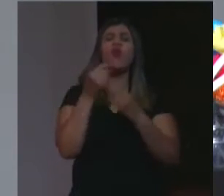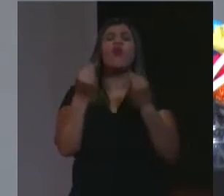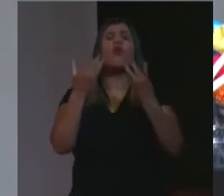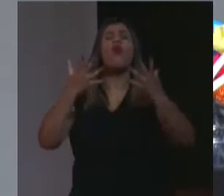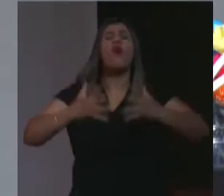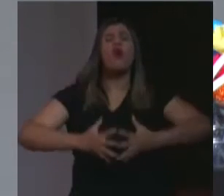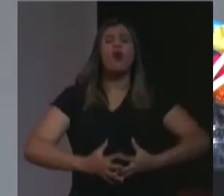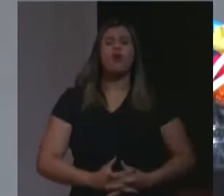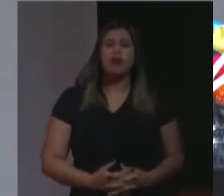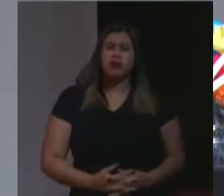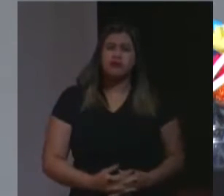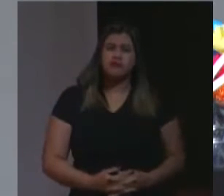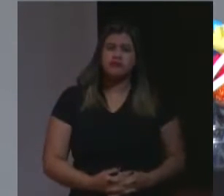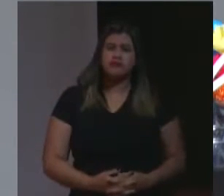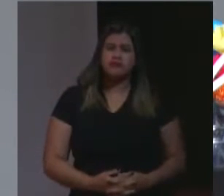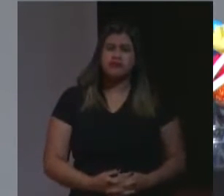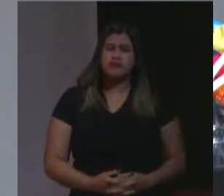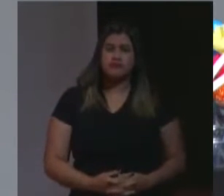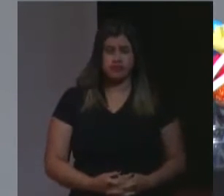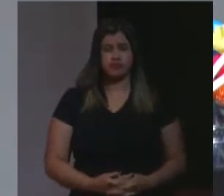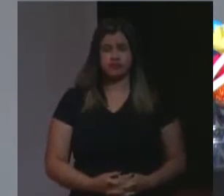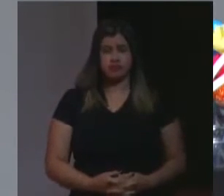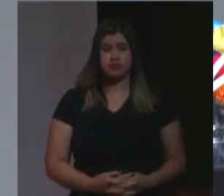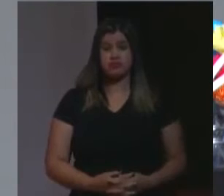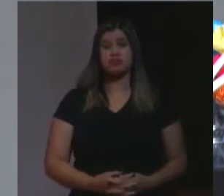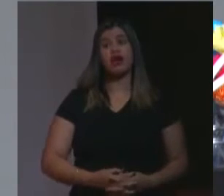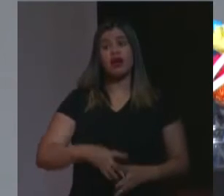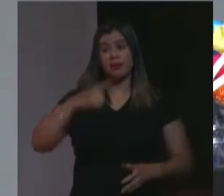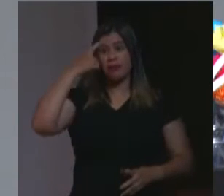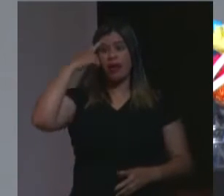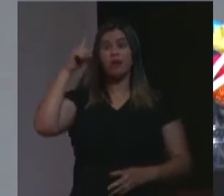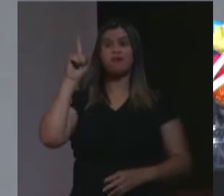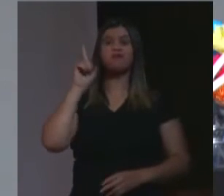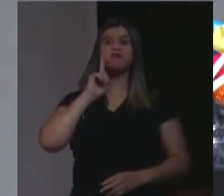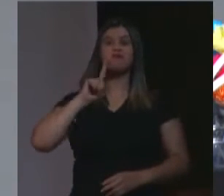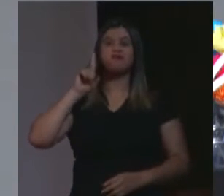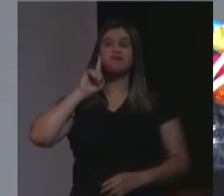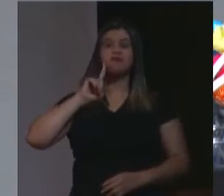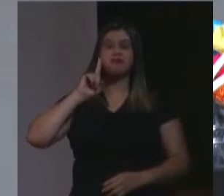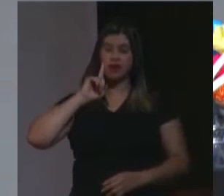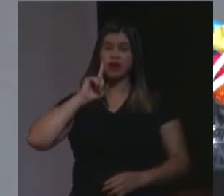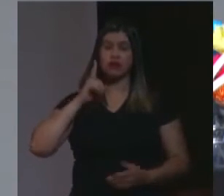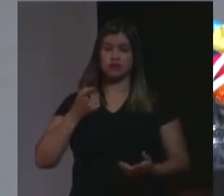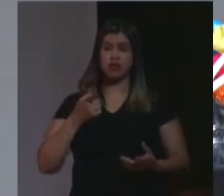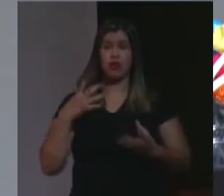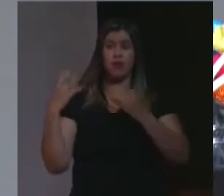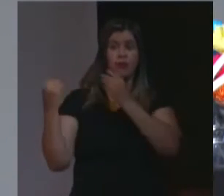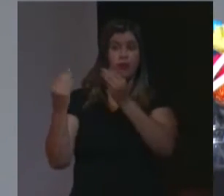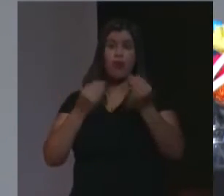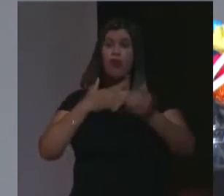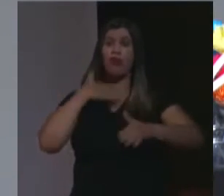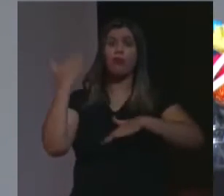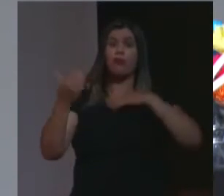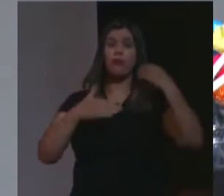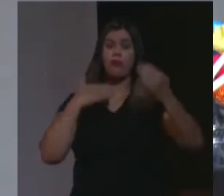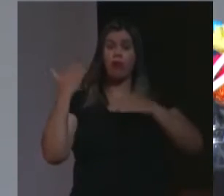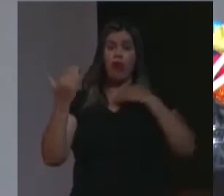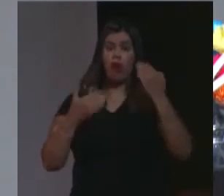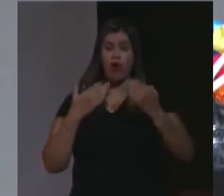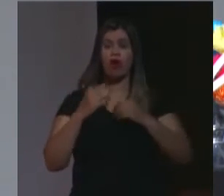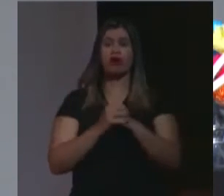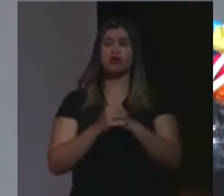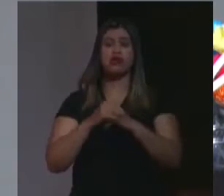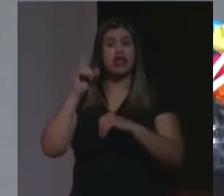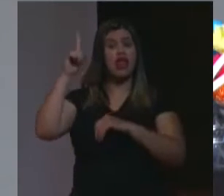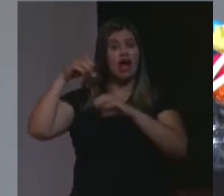como aqui não houve, como nos Estados Unidos, a morte, de muitos deles, não tem terra